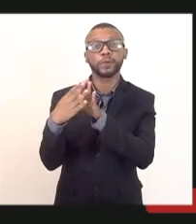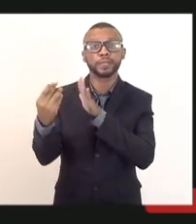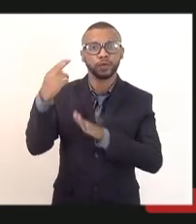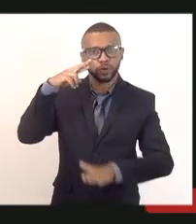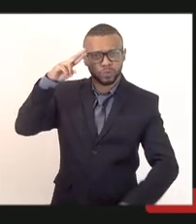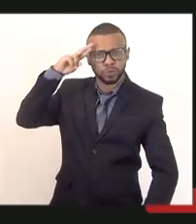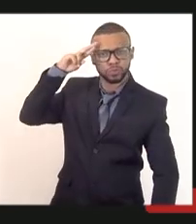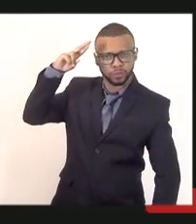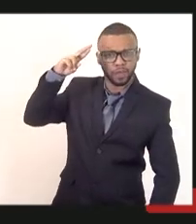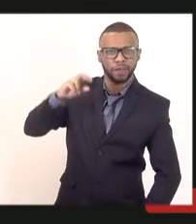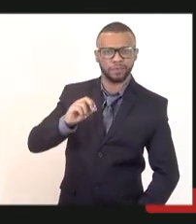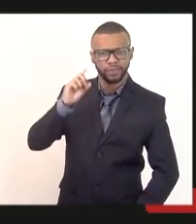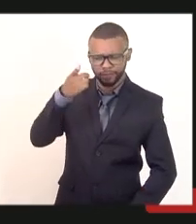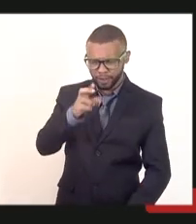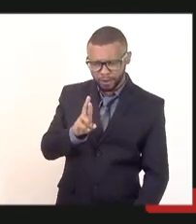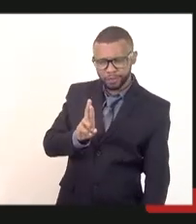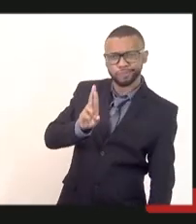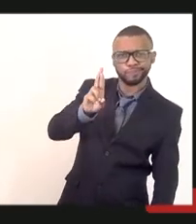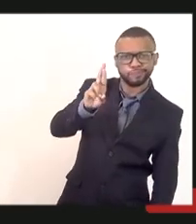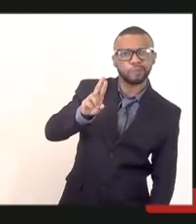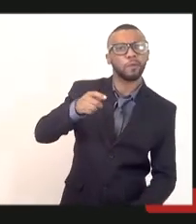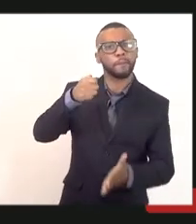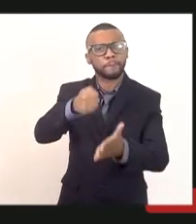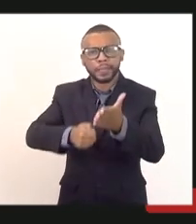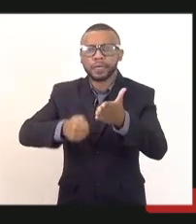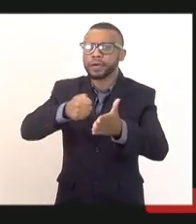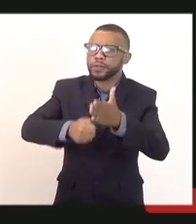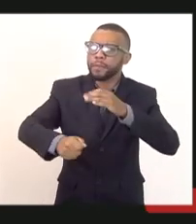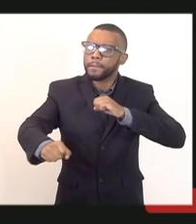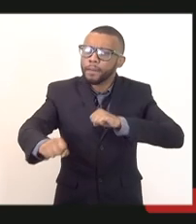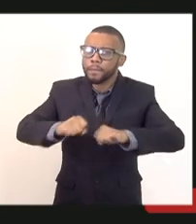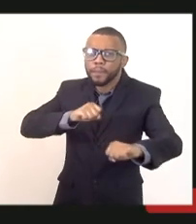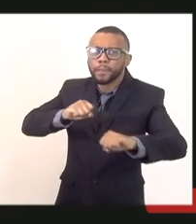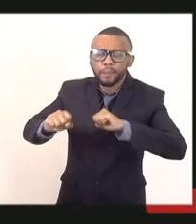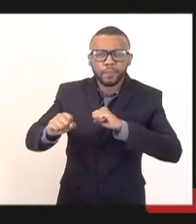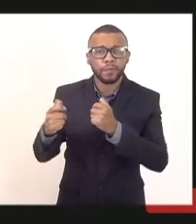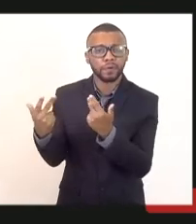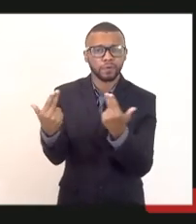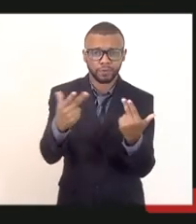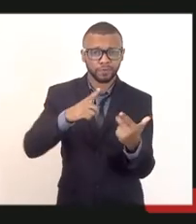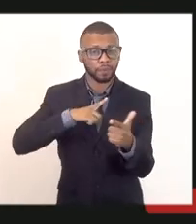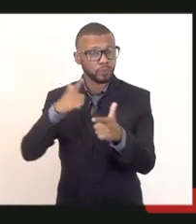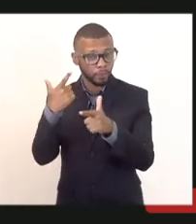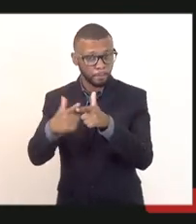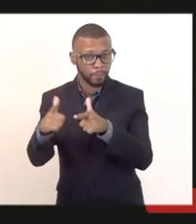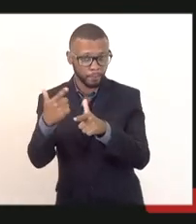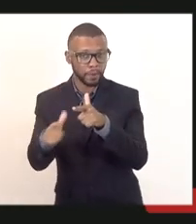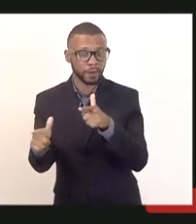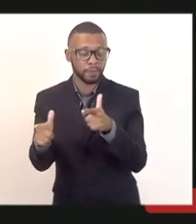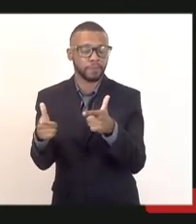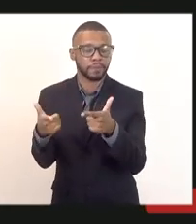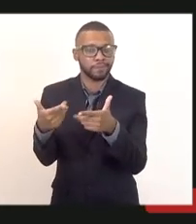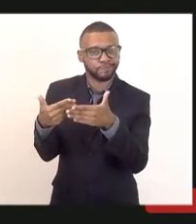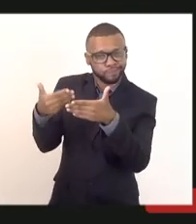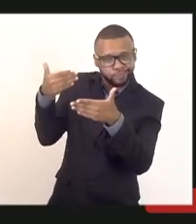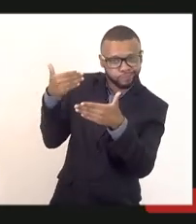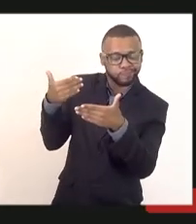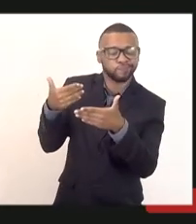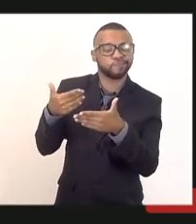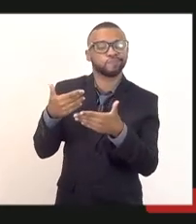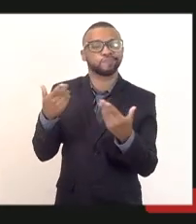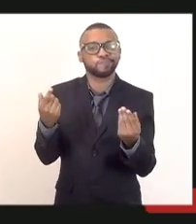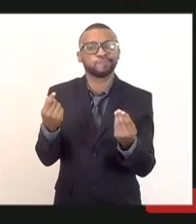à frente realmente brigando e lutando, a qual, quando nós tivemos agora um problema com a redução que